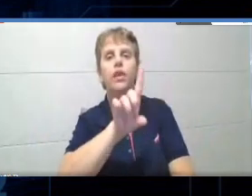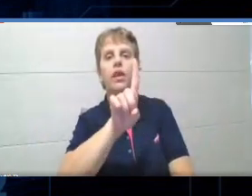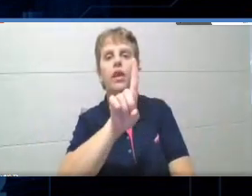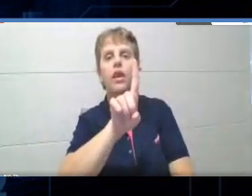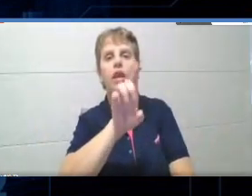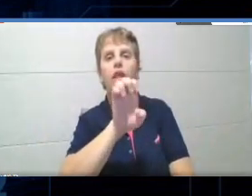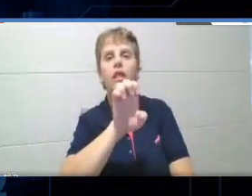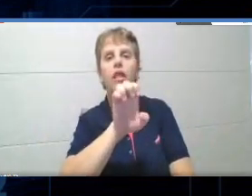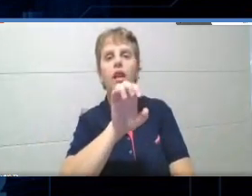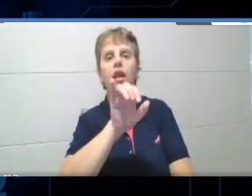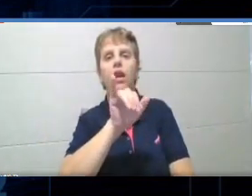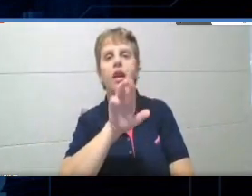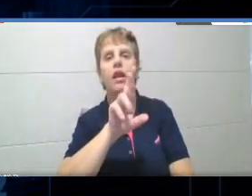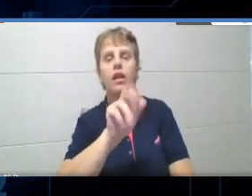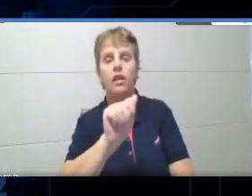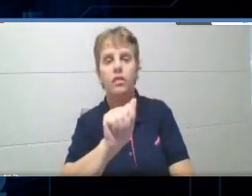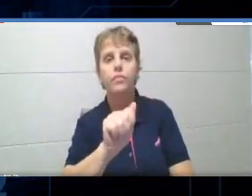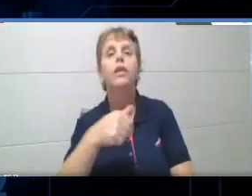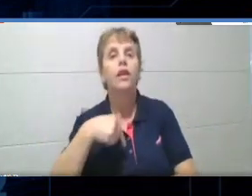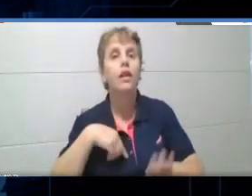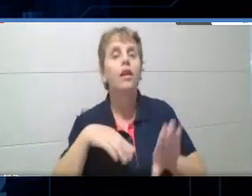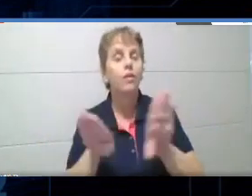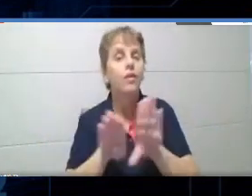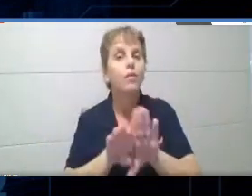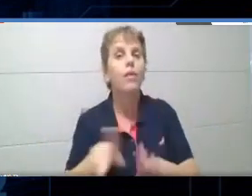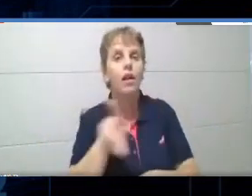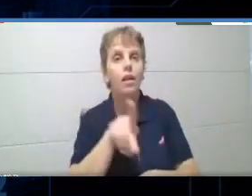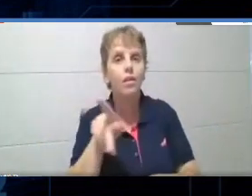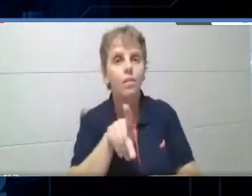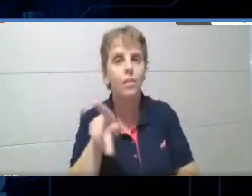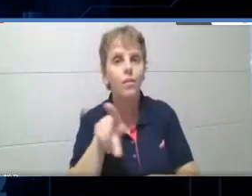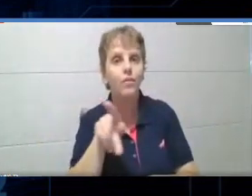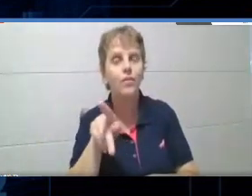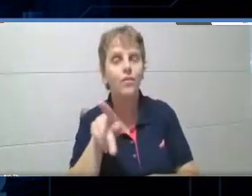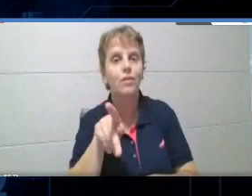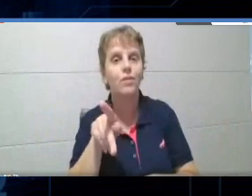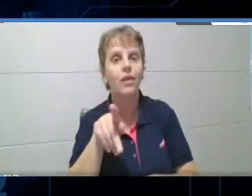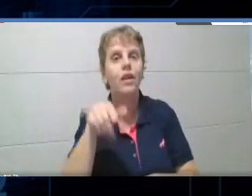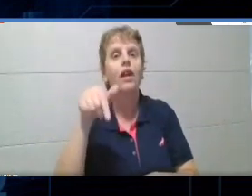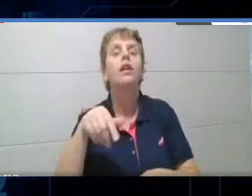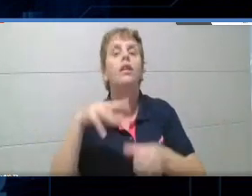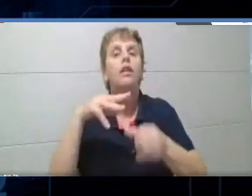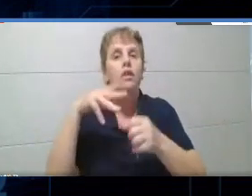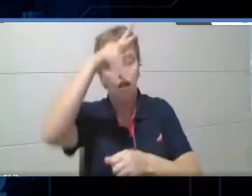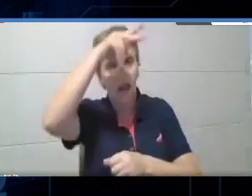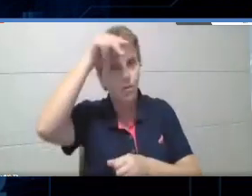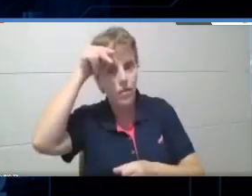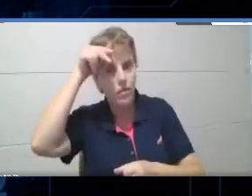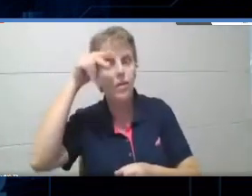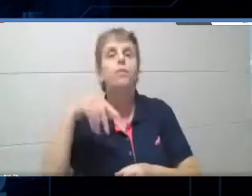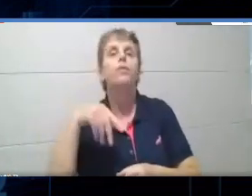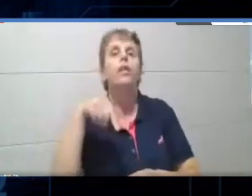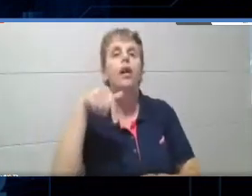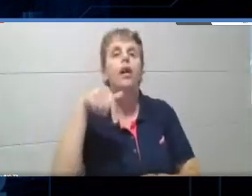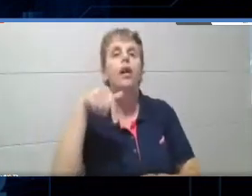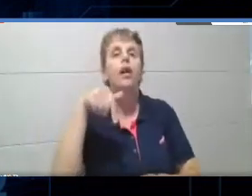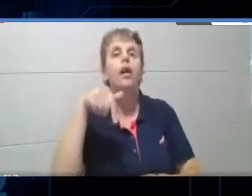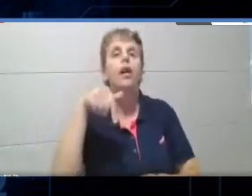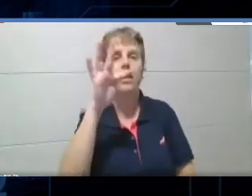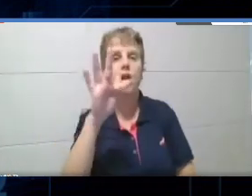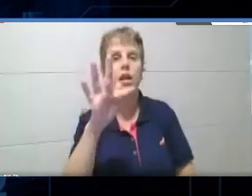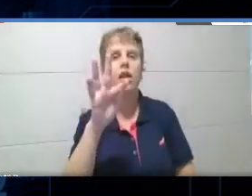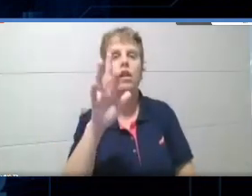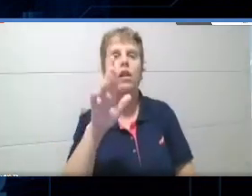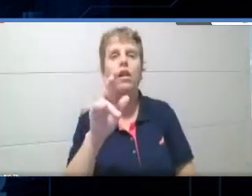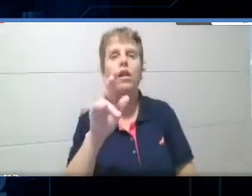pública municipal aqui em Fraiburgo, Santa Catarina, e estou aqui na minha casa e hoje vou